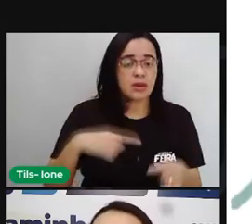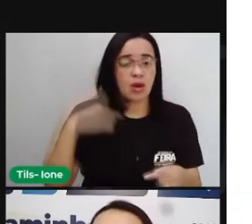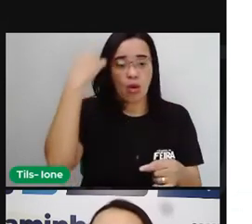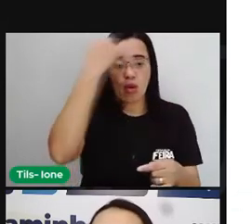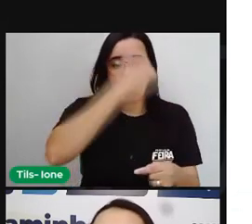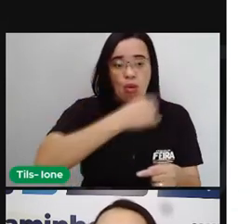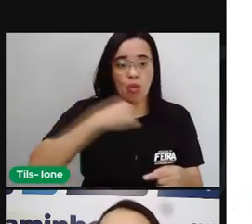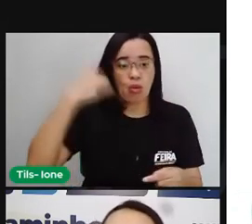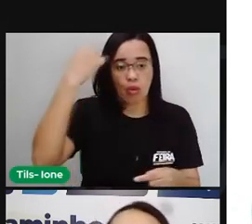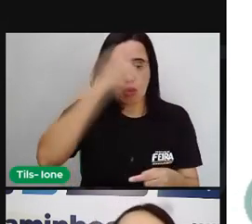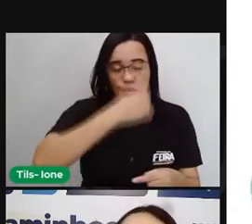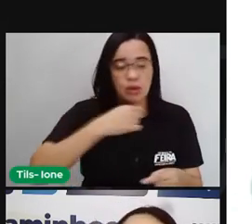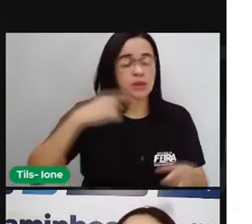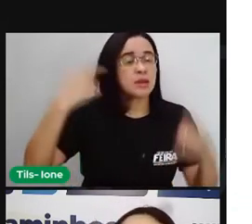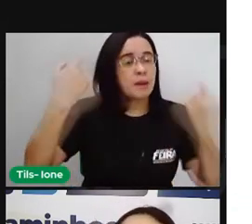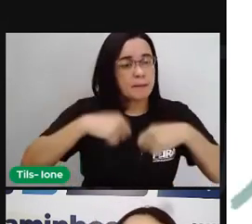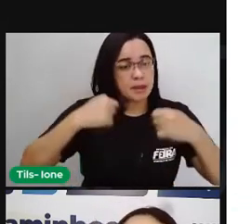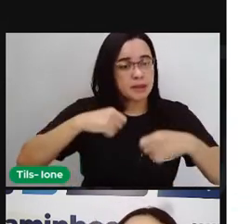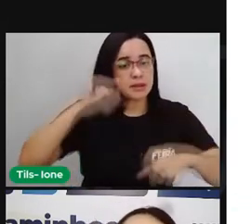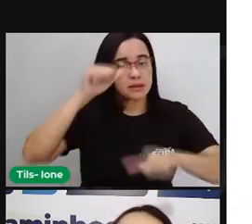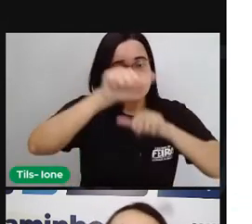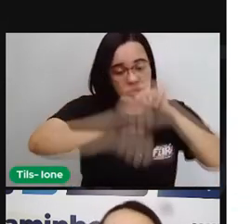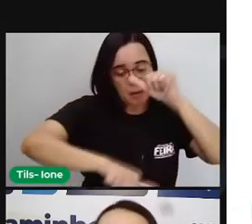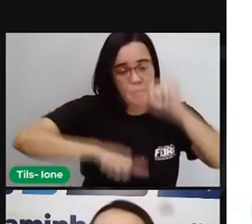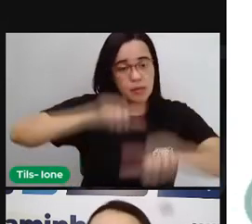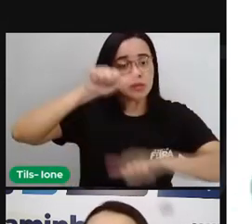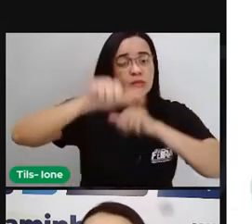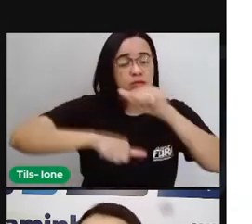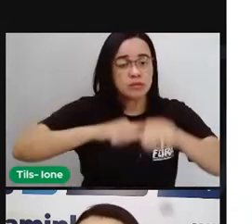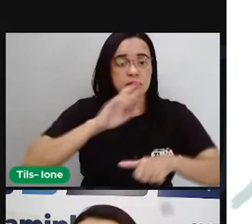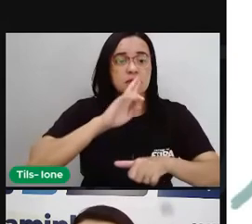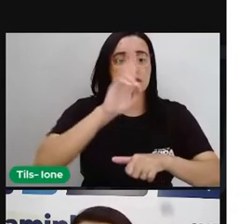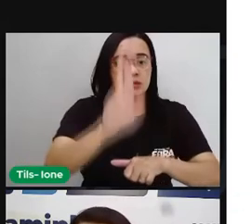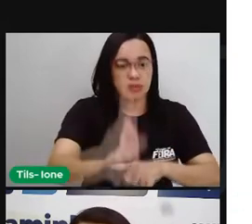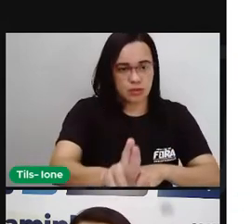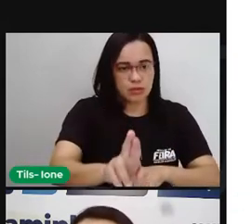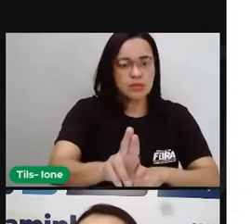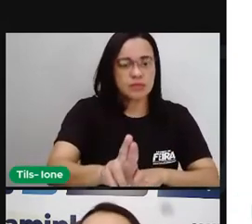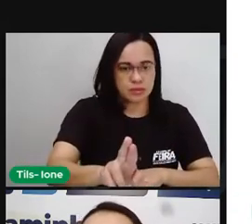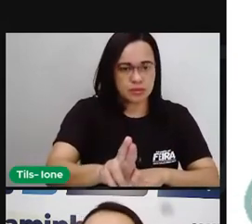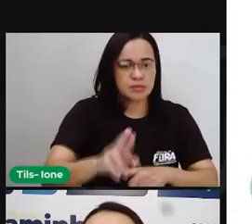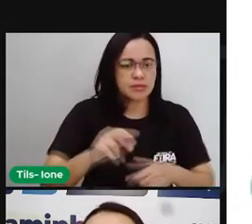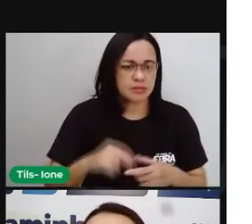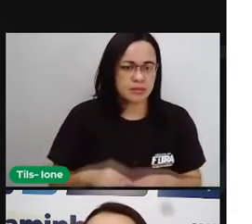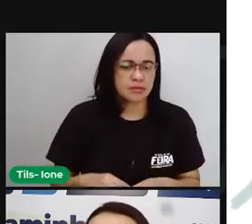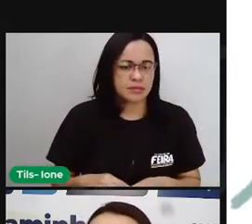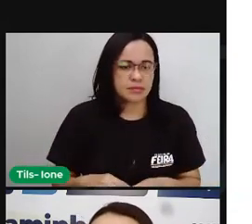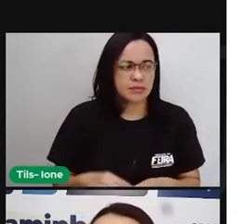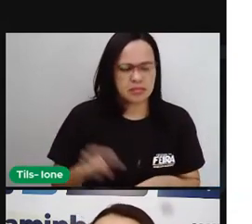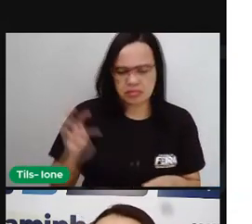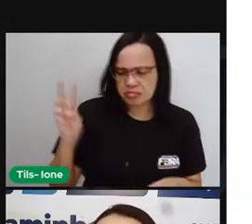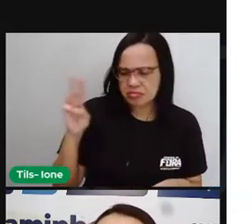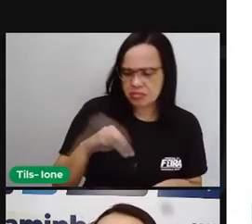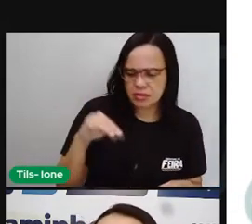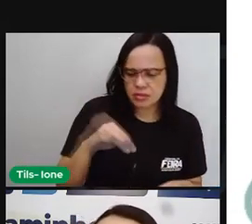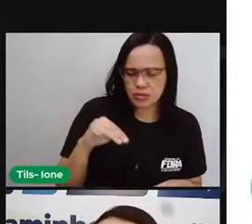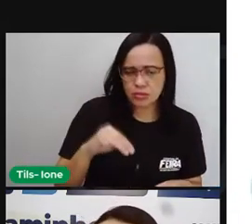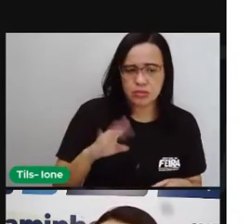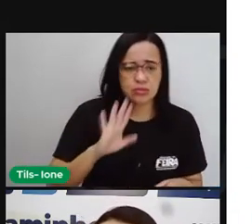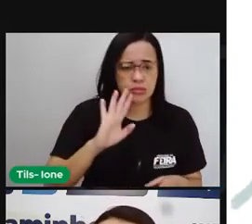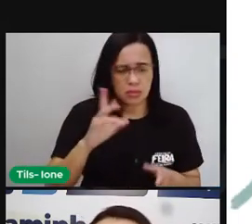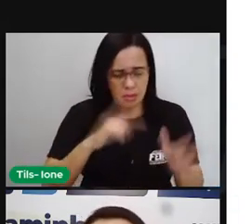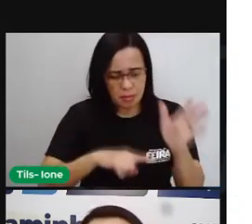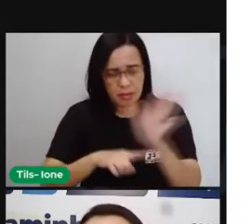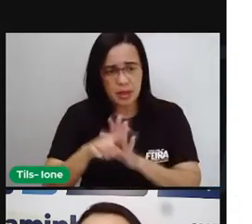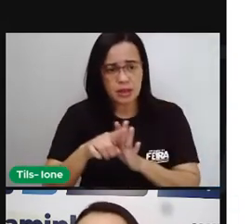numa transformação dessa resposta. Porque o dado é dado em minutos mas a pergunta é feita em horas.